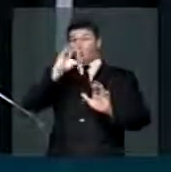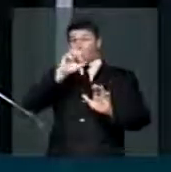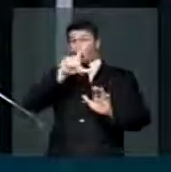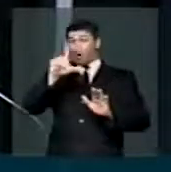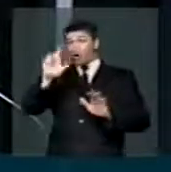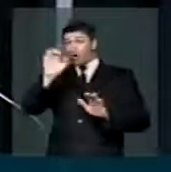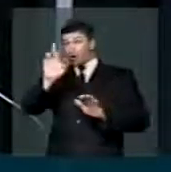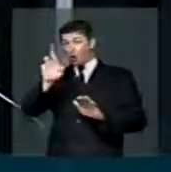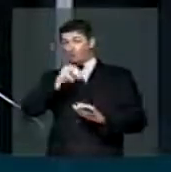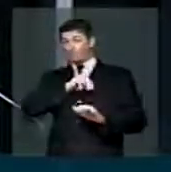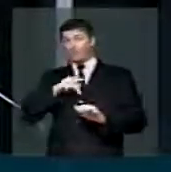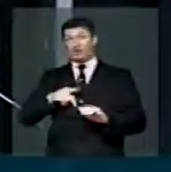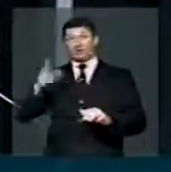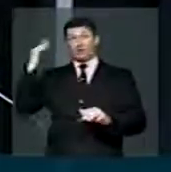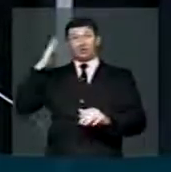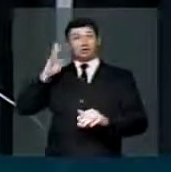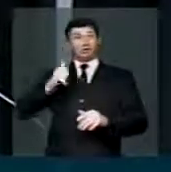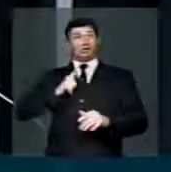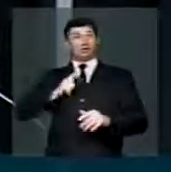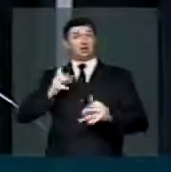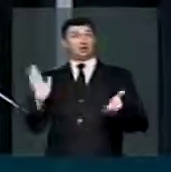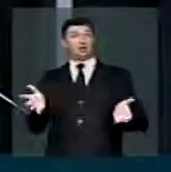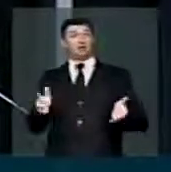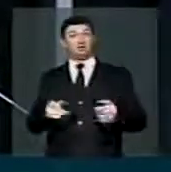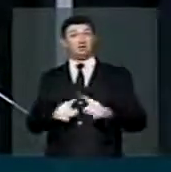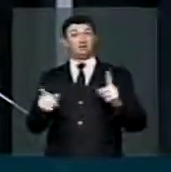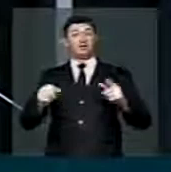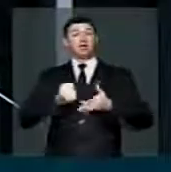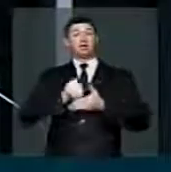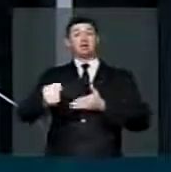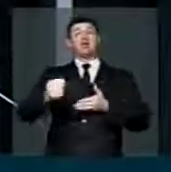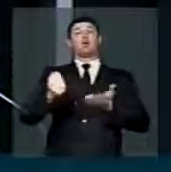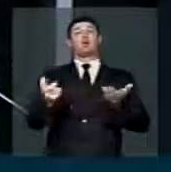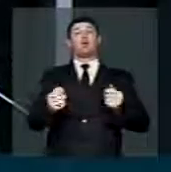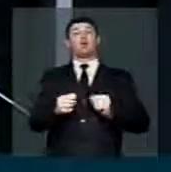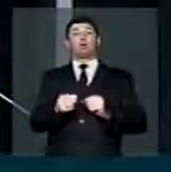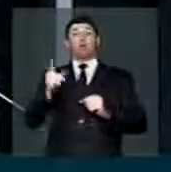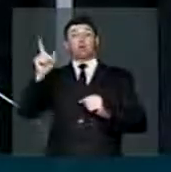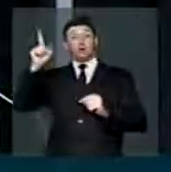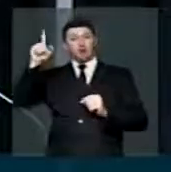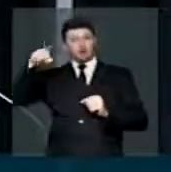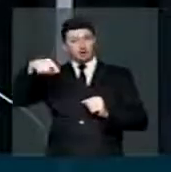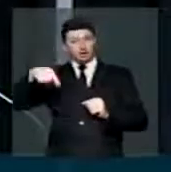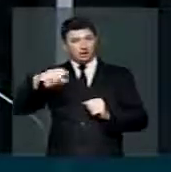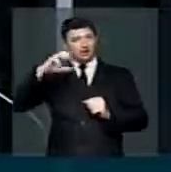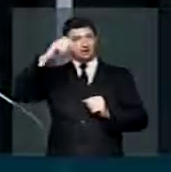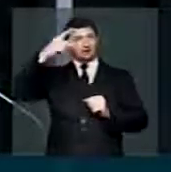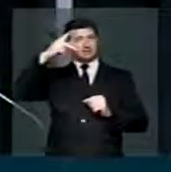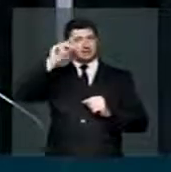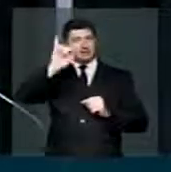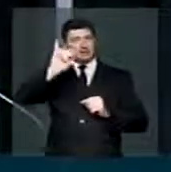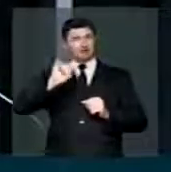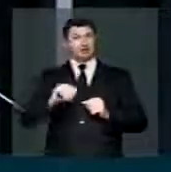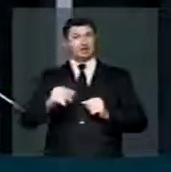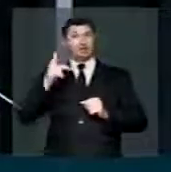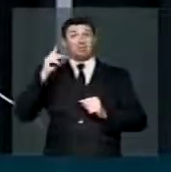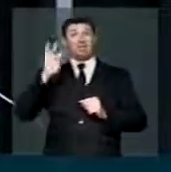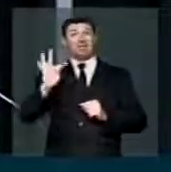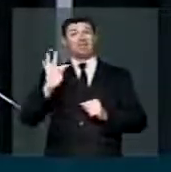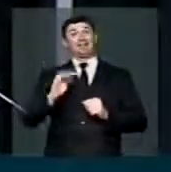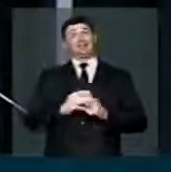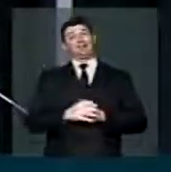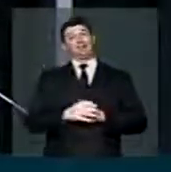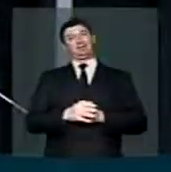o Ministério Público também já estava apurando. Mas quem derrubou o Collor foi uma CPI do PT.